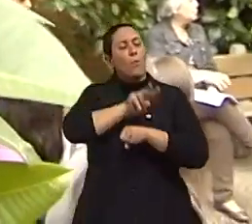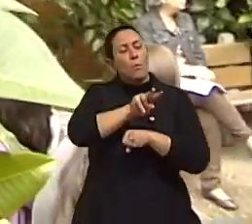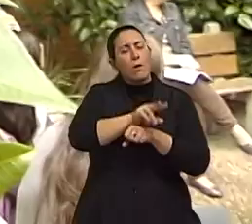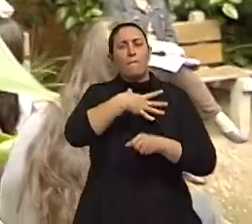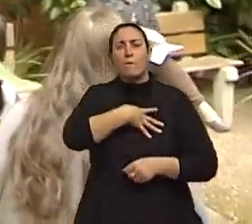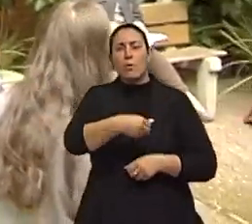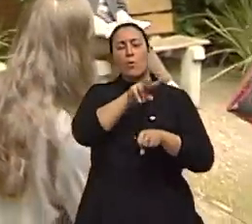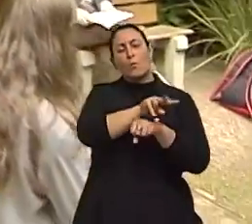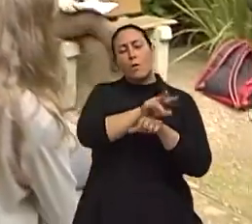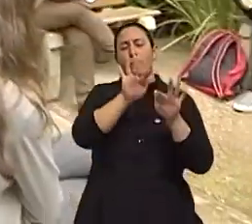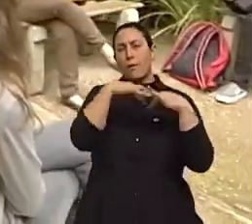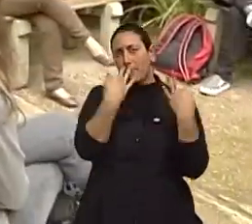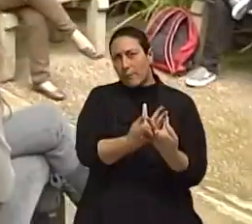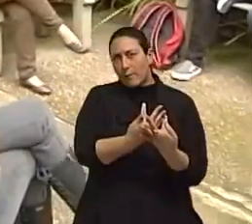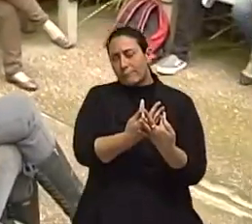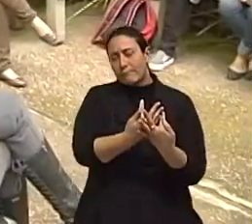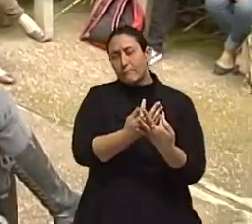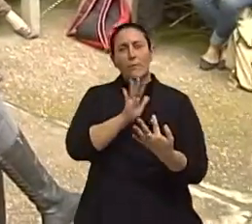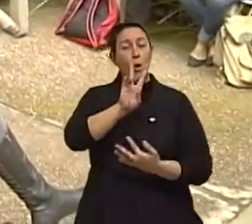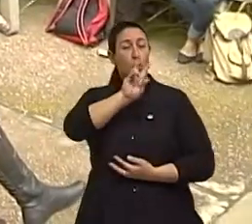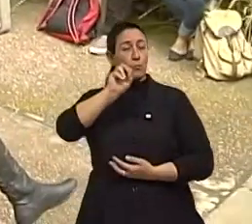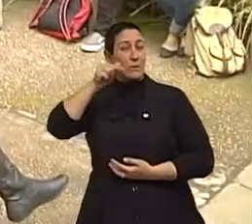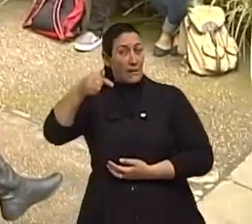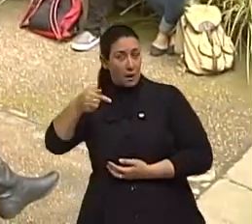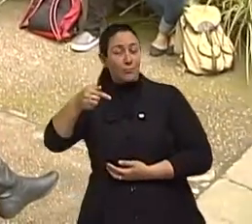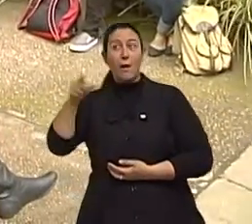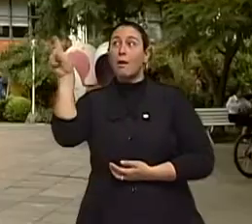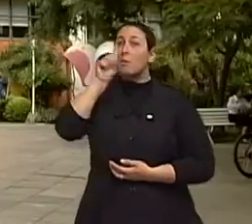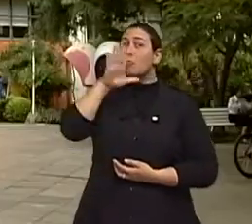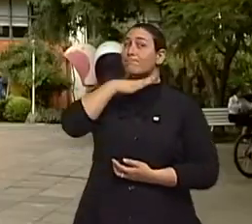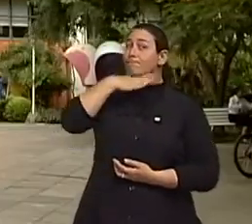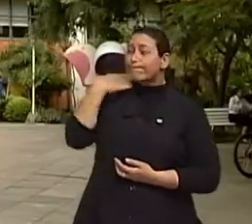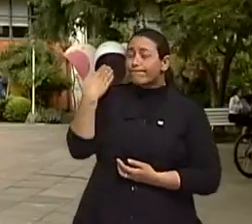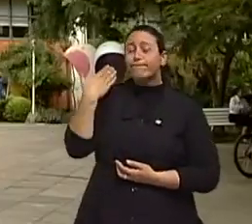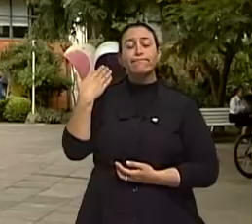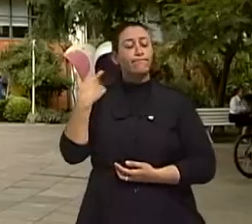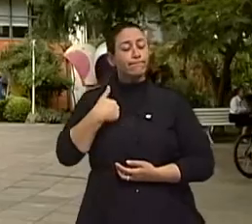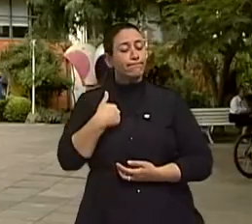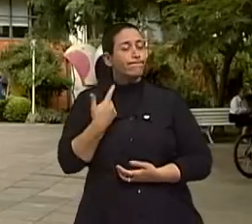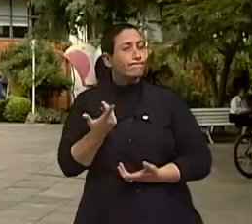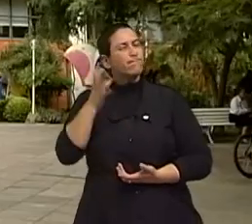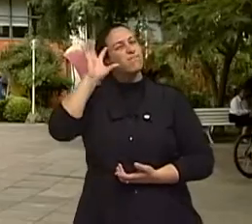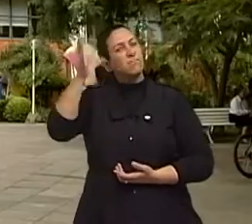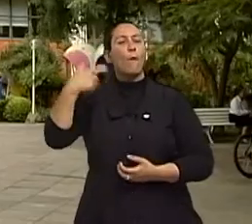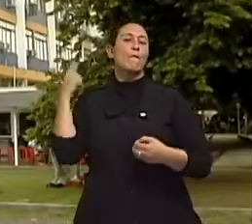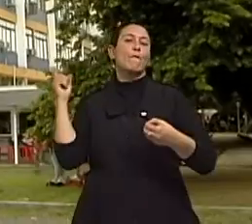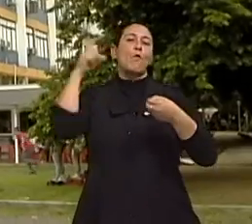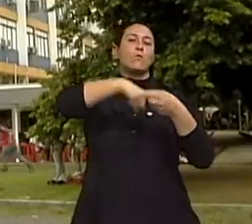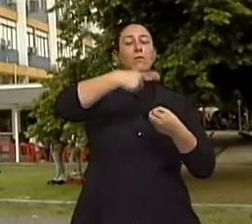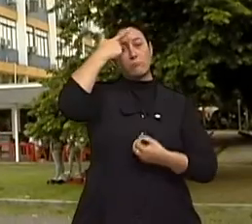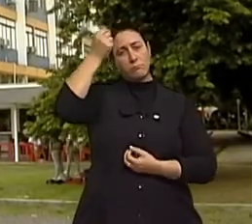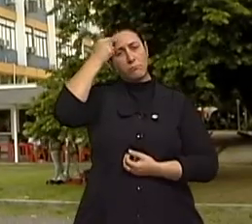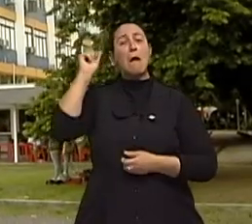parou de estudar. Em 2007, após o falecimento da mãe, decidiu retornar para a universidade, onde